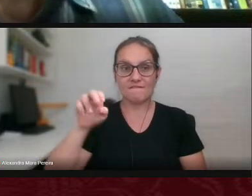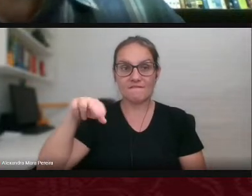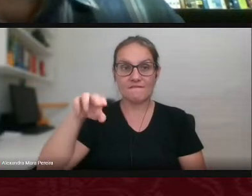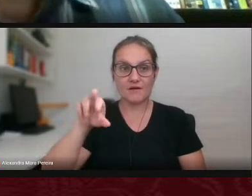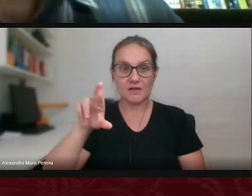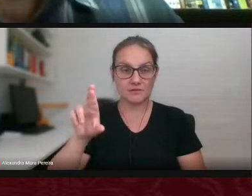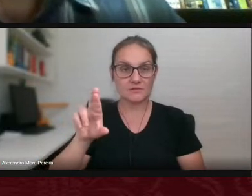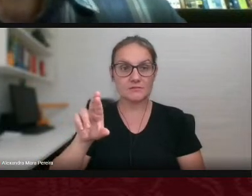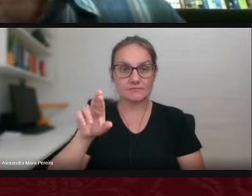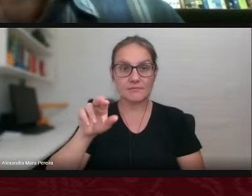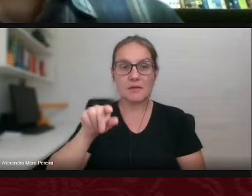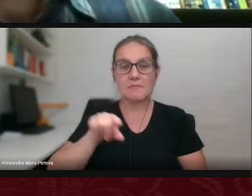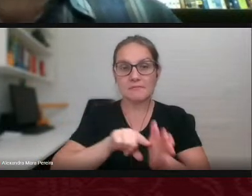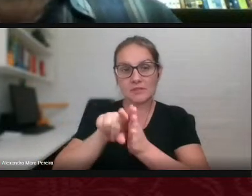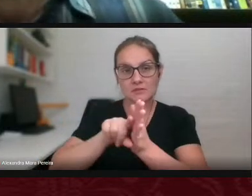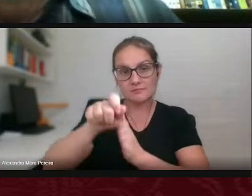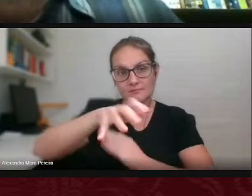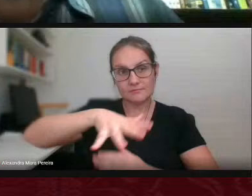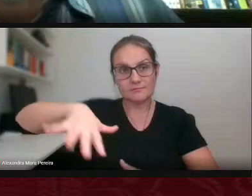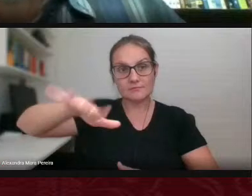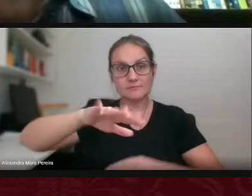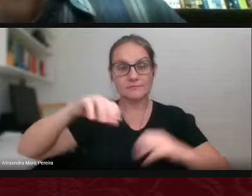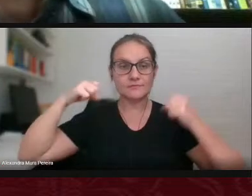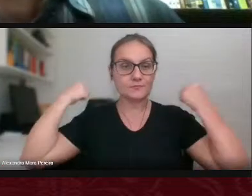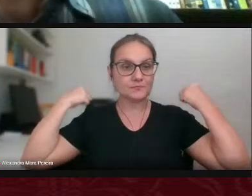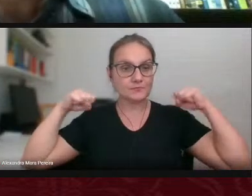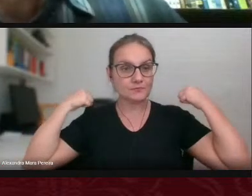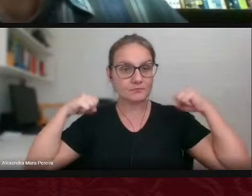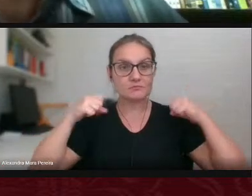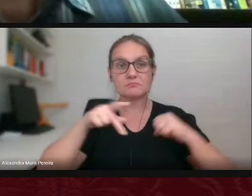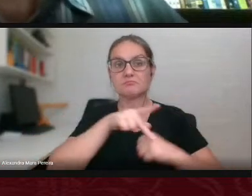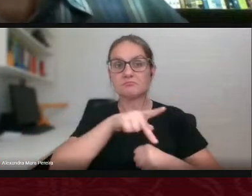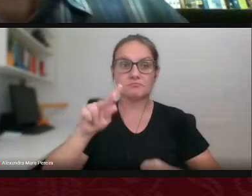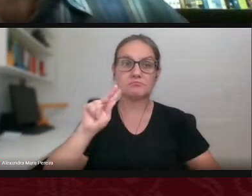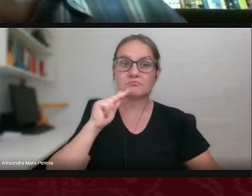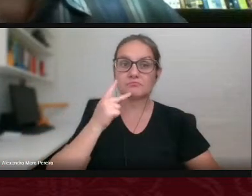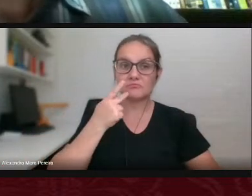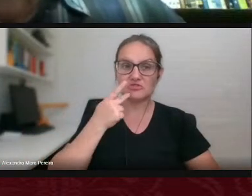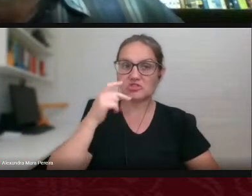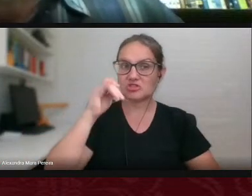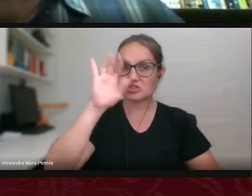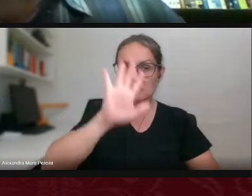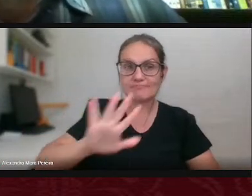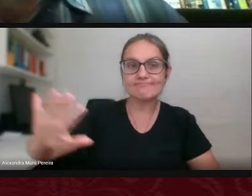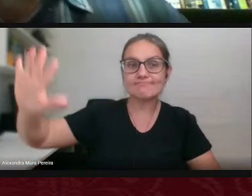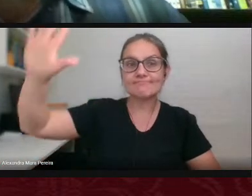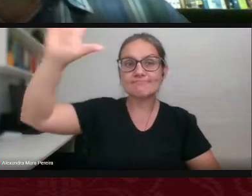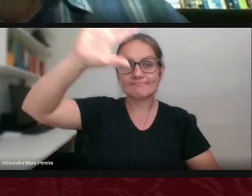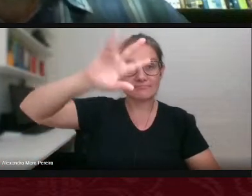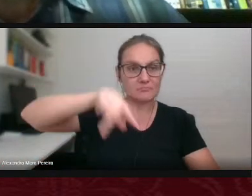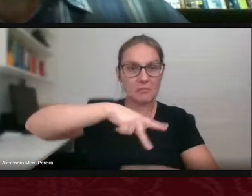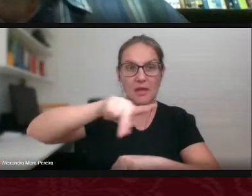Pesquisador da área da educação física, de fato, uma pessoa reconhecida internacionalmente, né?